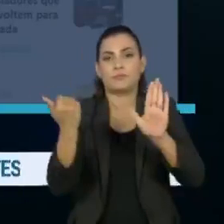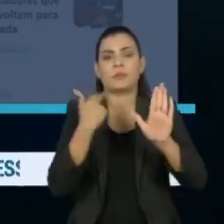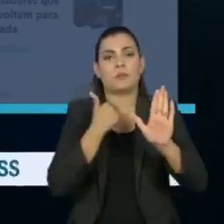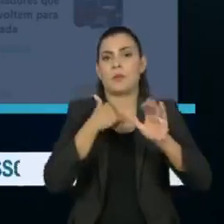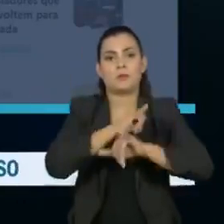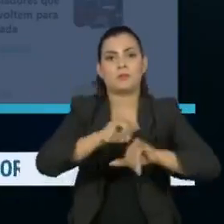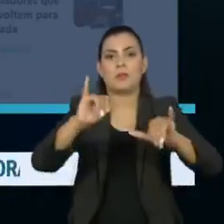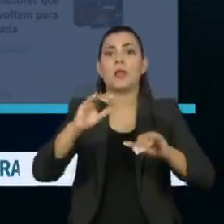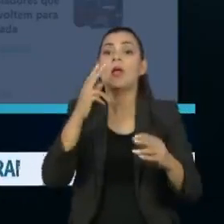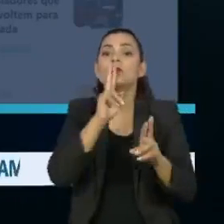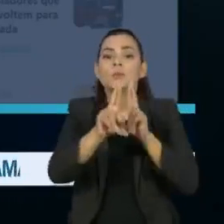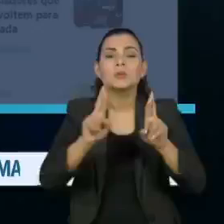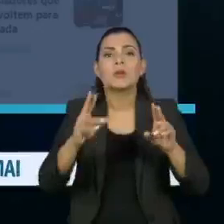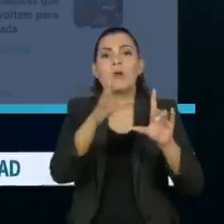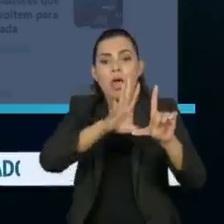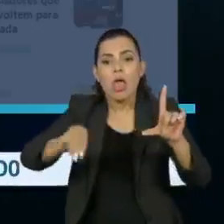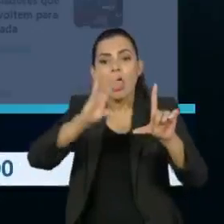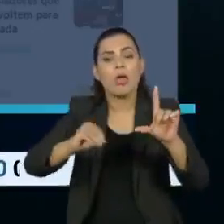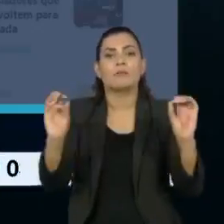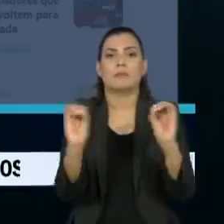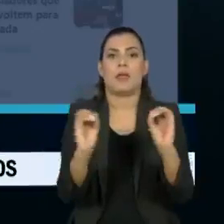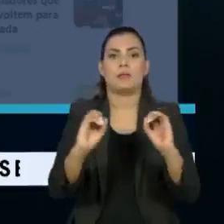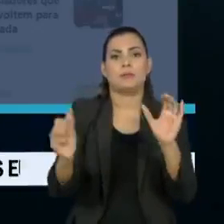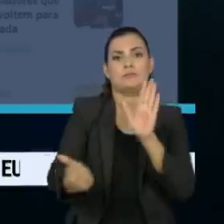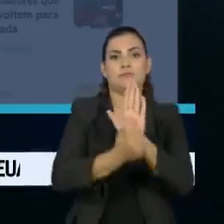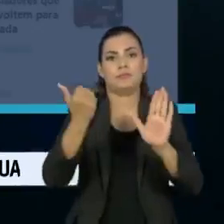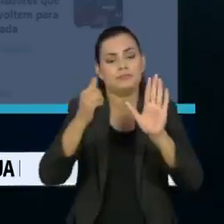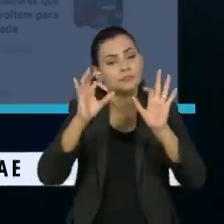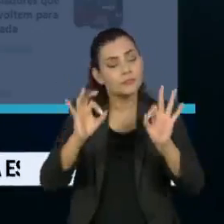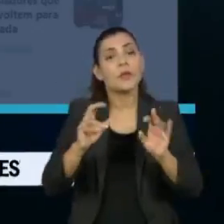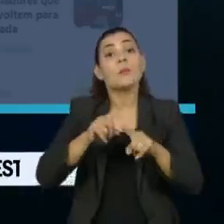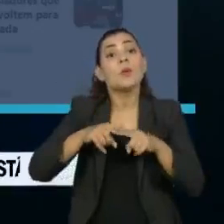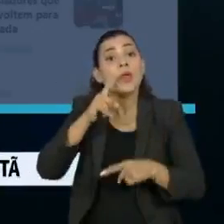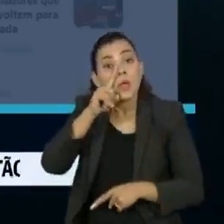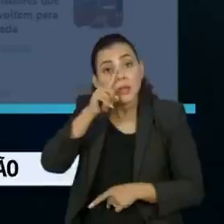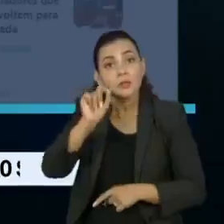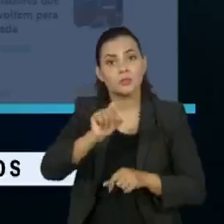pode ser respondido, retuitado ou curtido devido ao risco de violência.